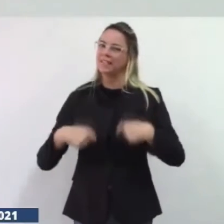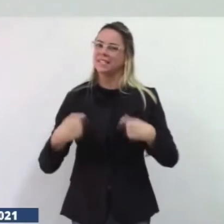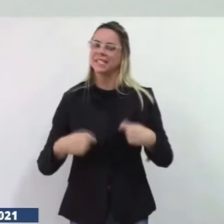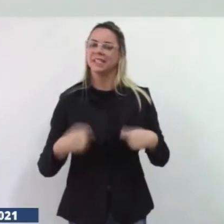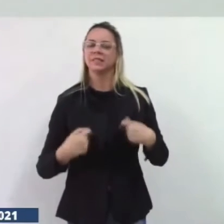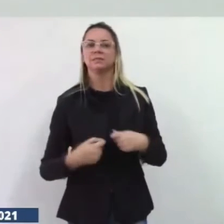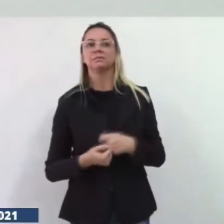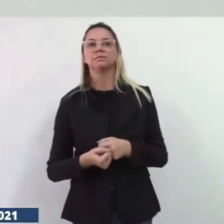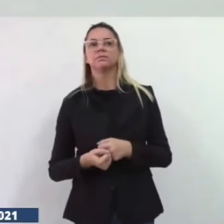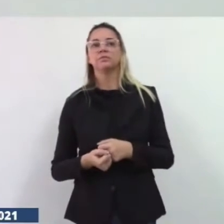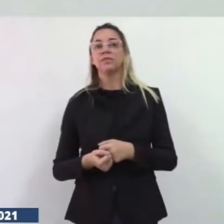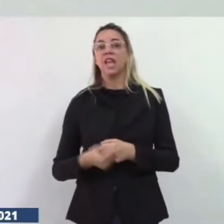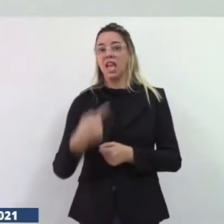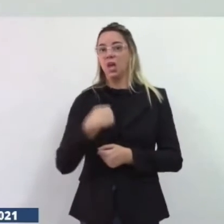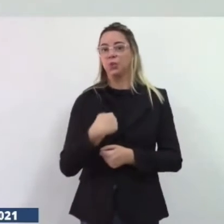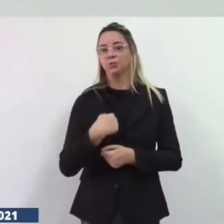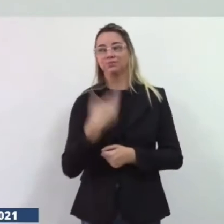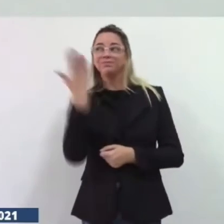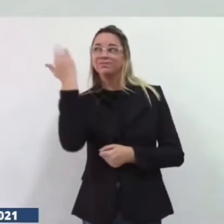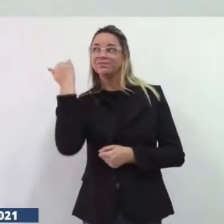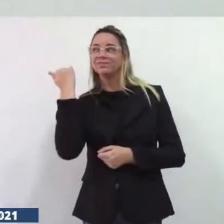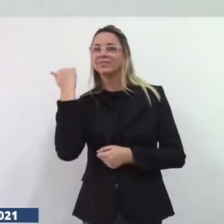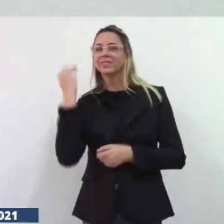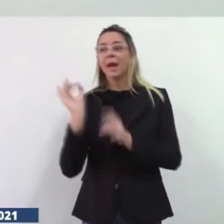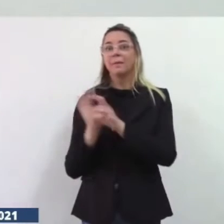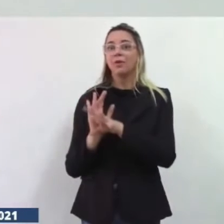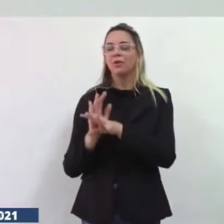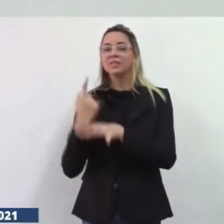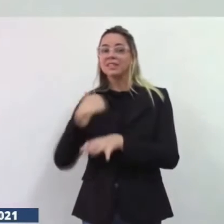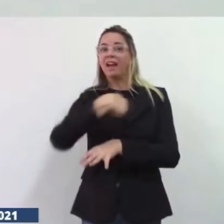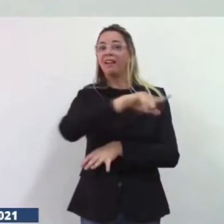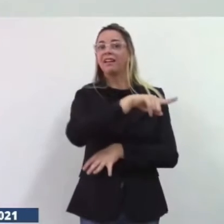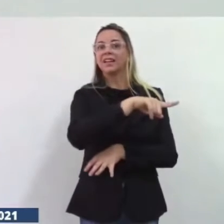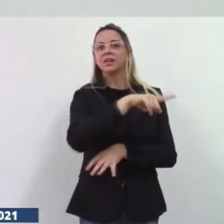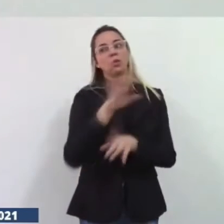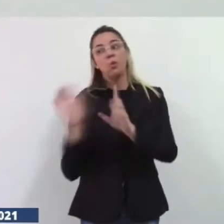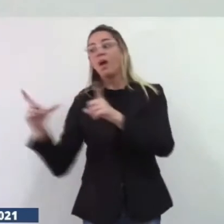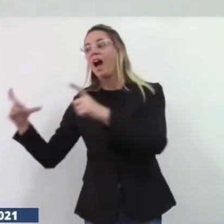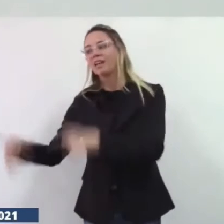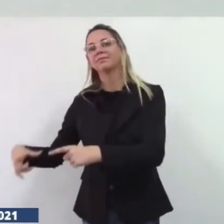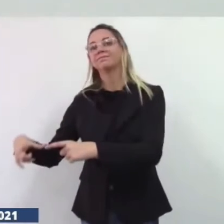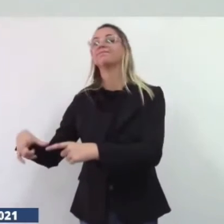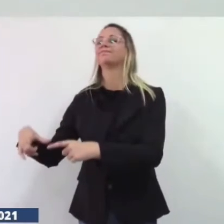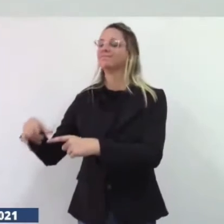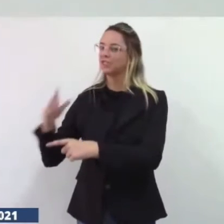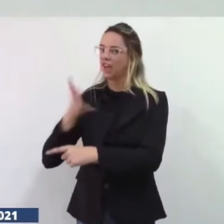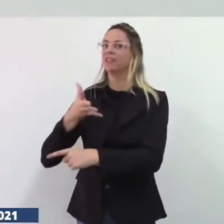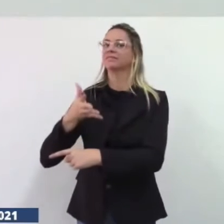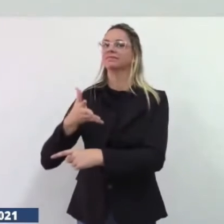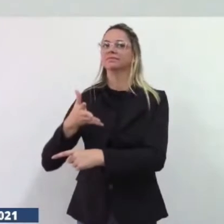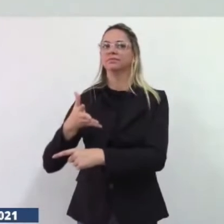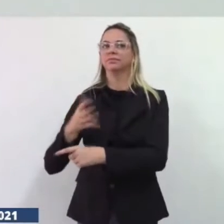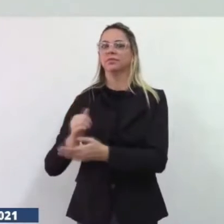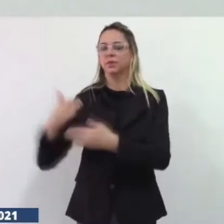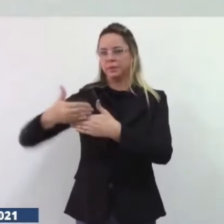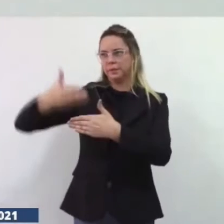deixei já o espaço na escola juntamente ali onde foi feito